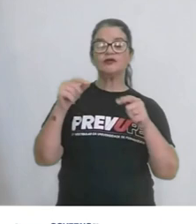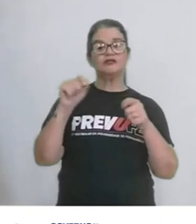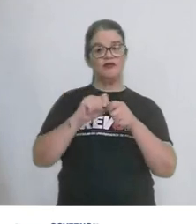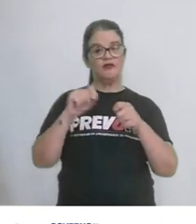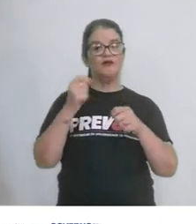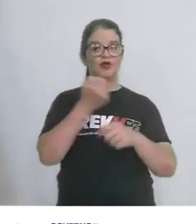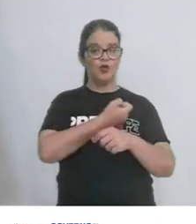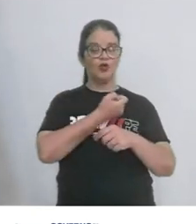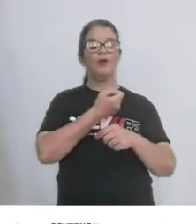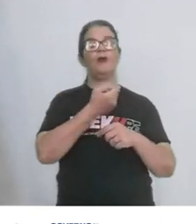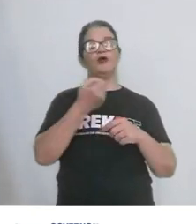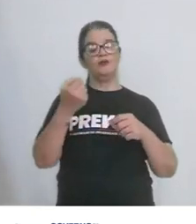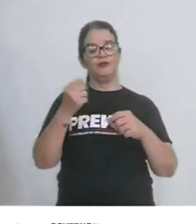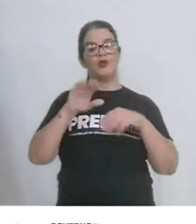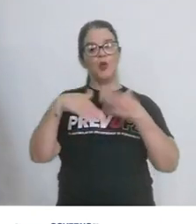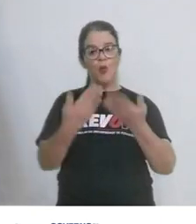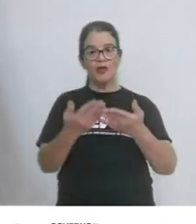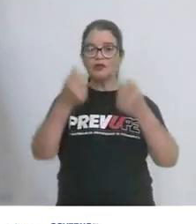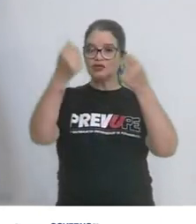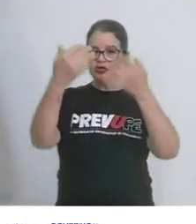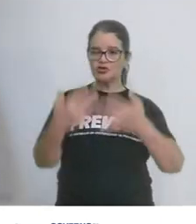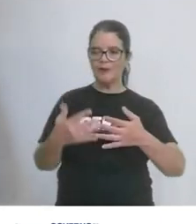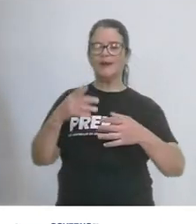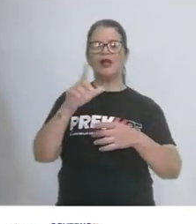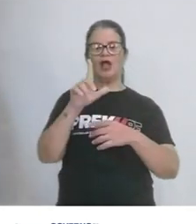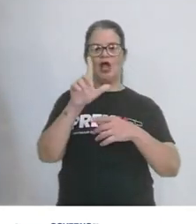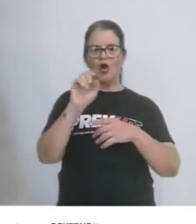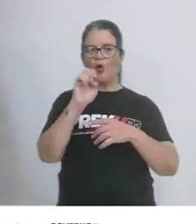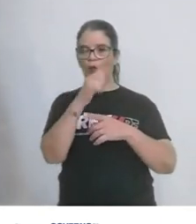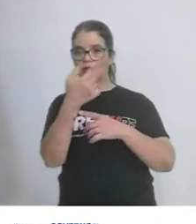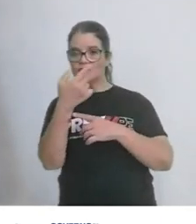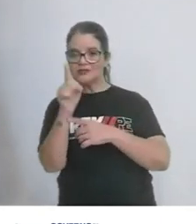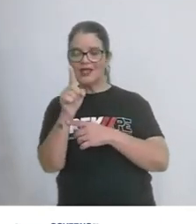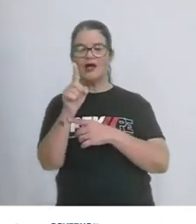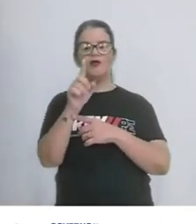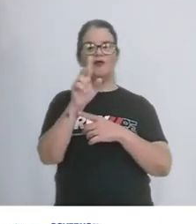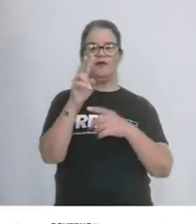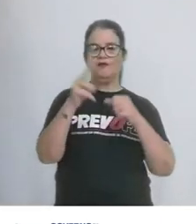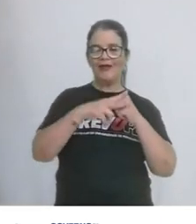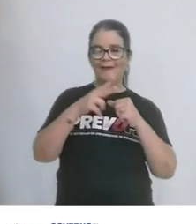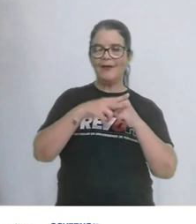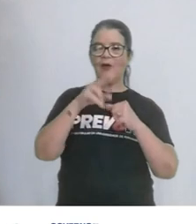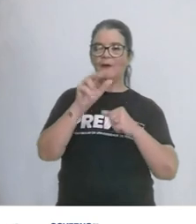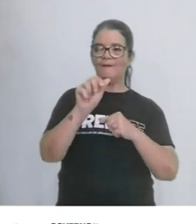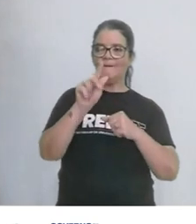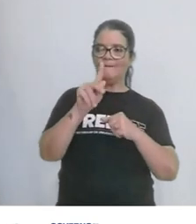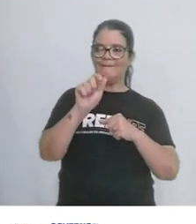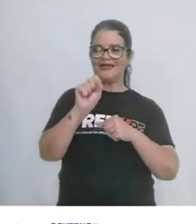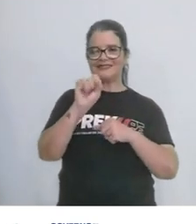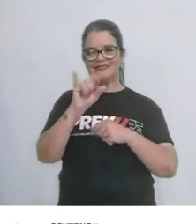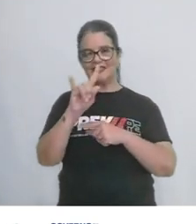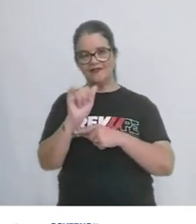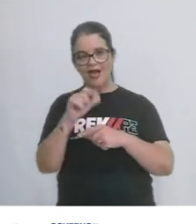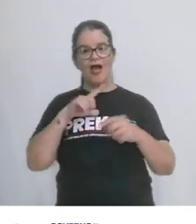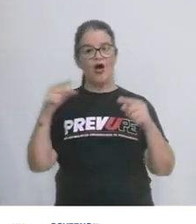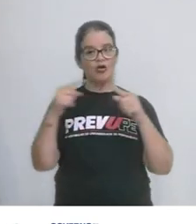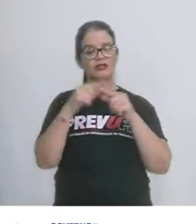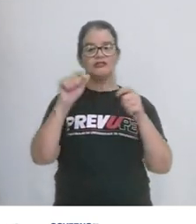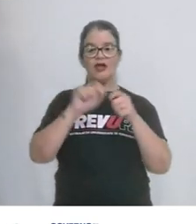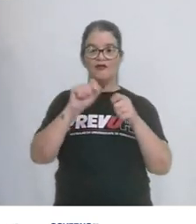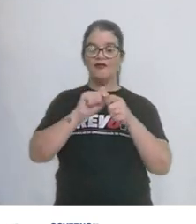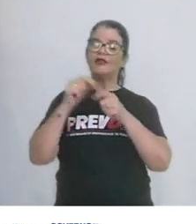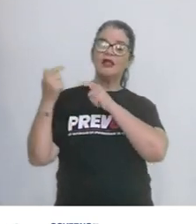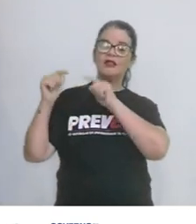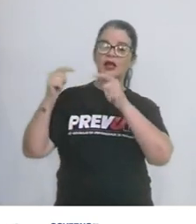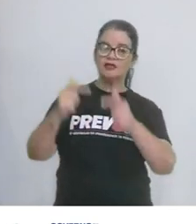Já quando a gente fala de uma locução verbal passiva, a concordância é feita da forma